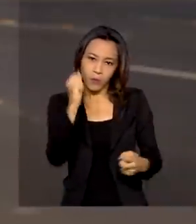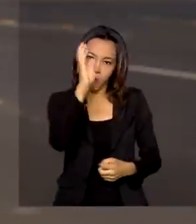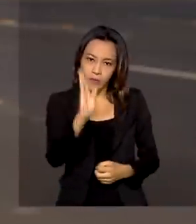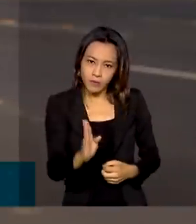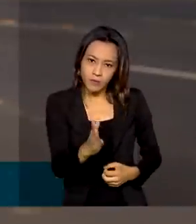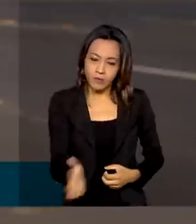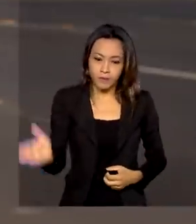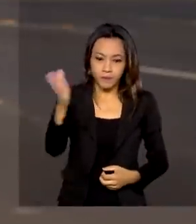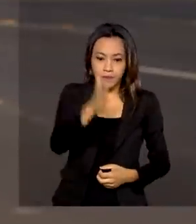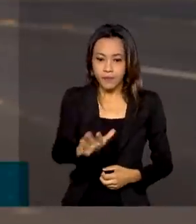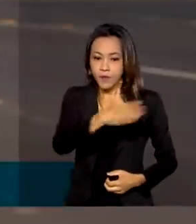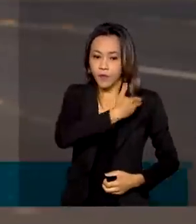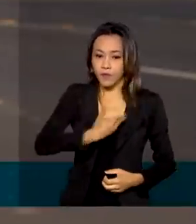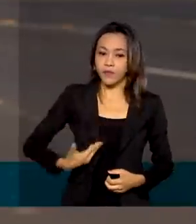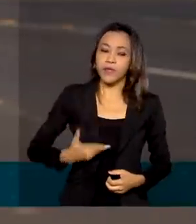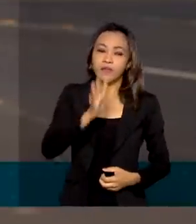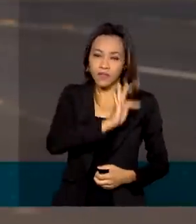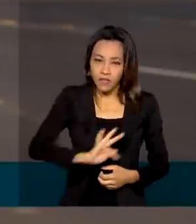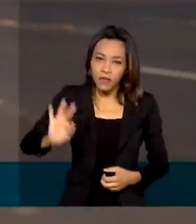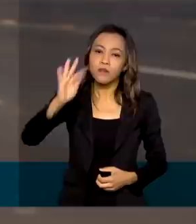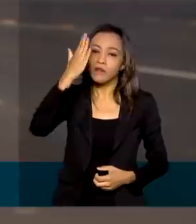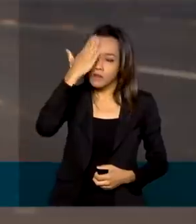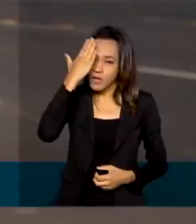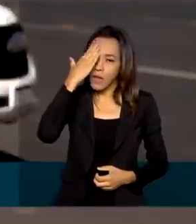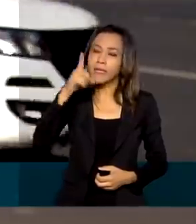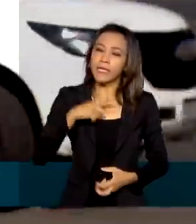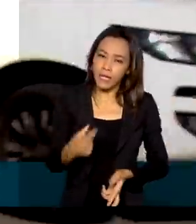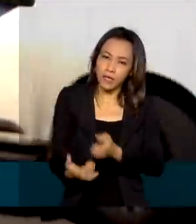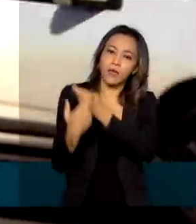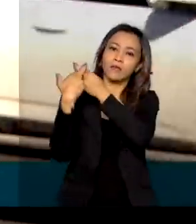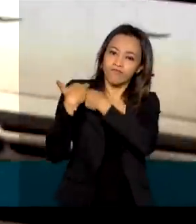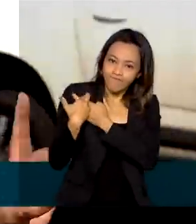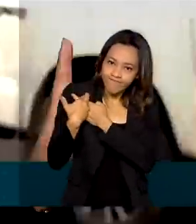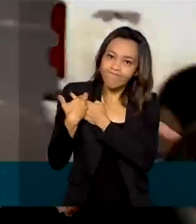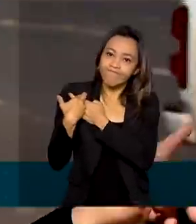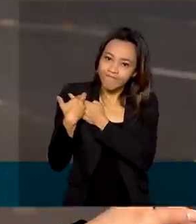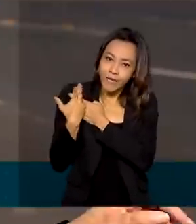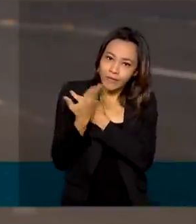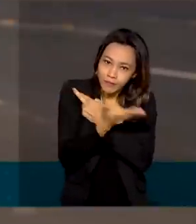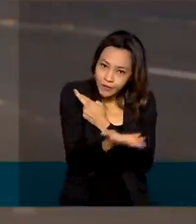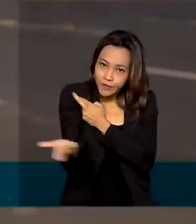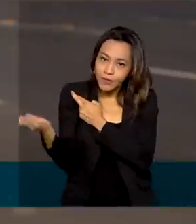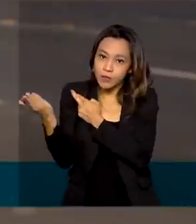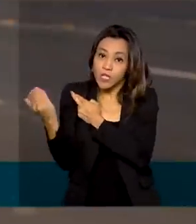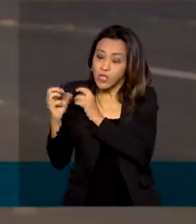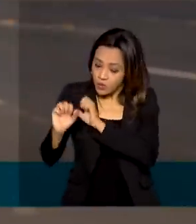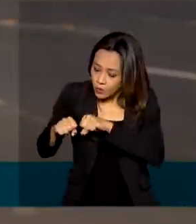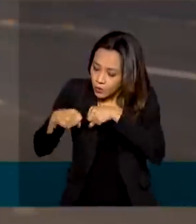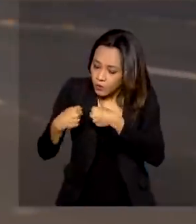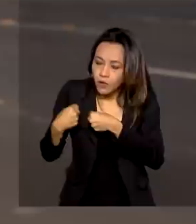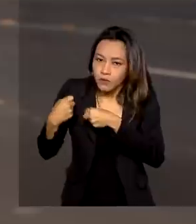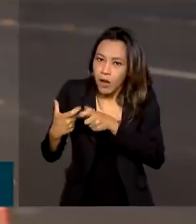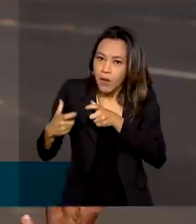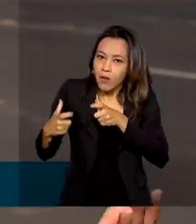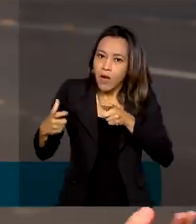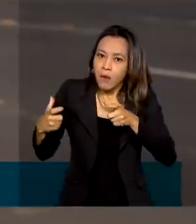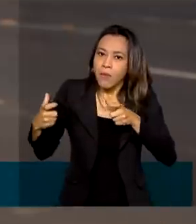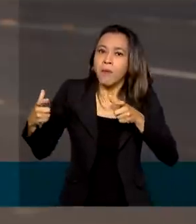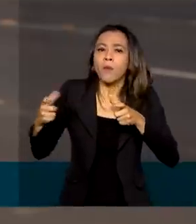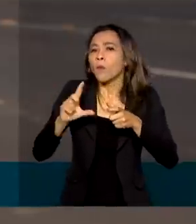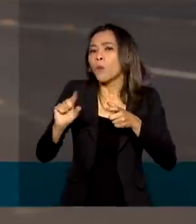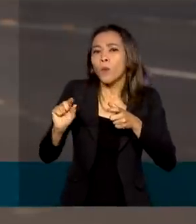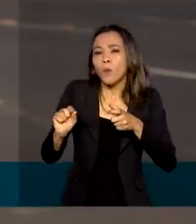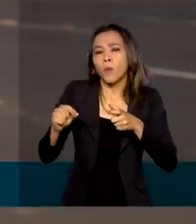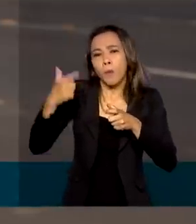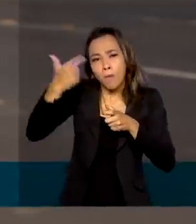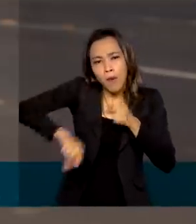governo federal reconhece que tem grande parte nesta responsabilidade e garante que os esforços vêm se multiplicando, como exigência de